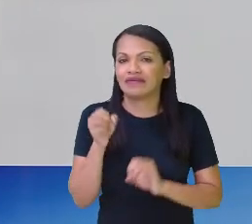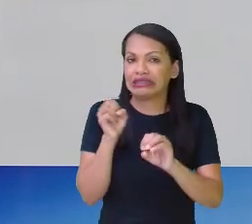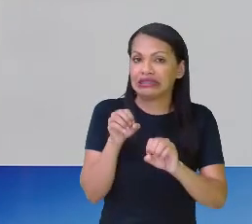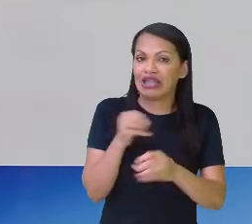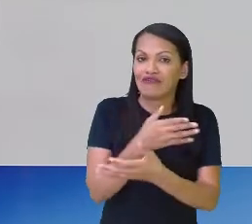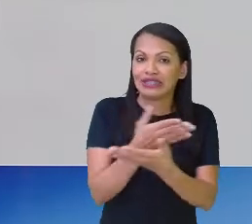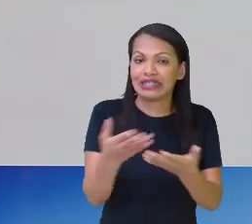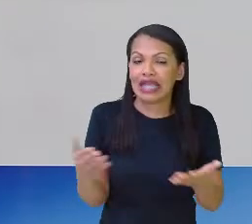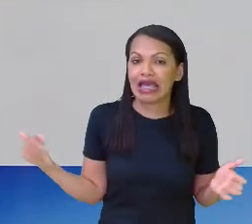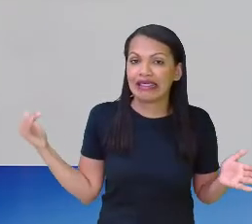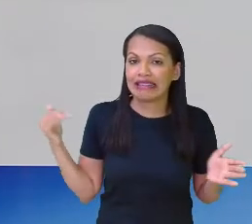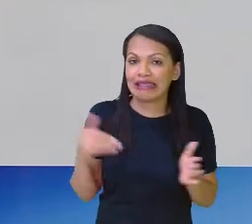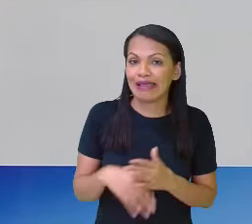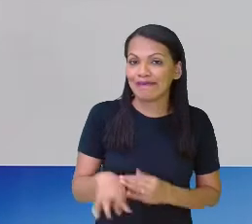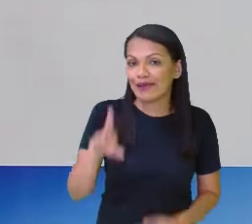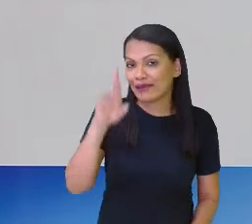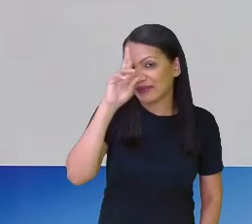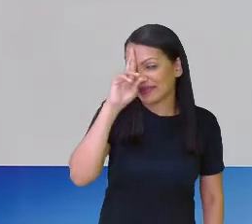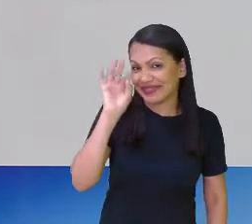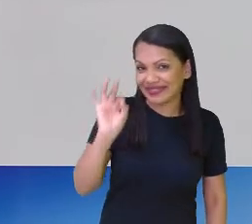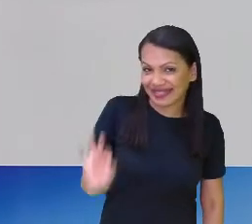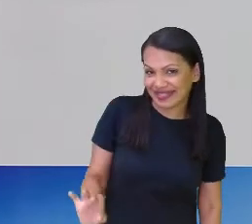essa aula até o meio-dia.